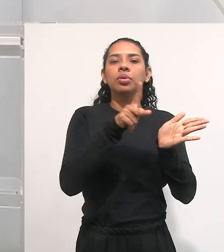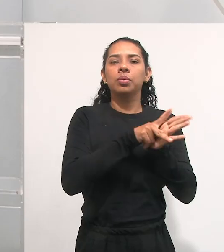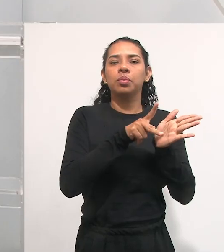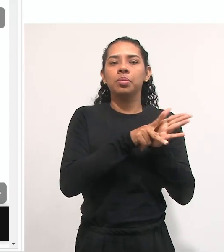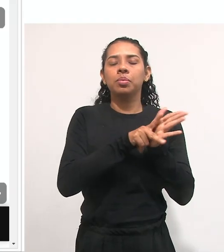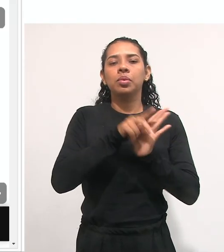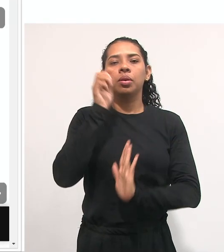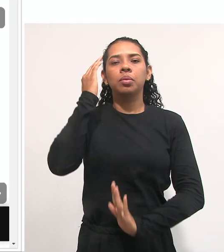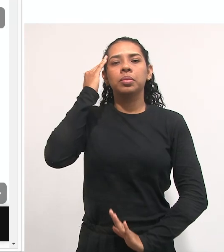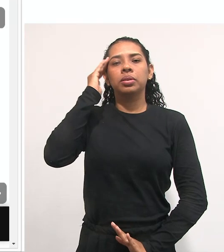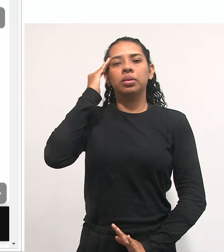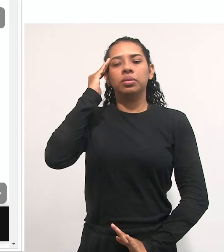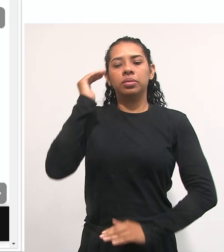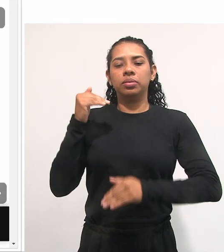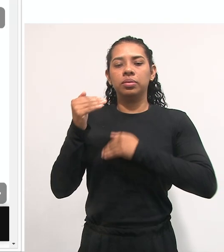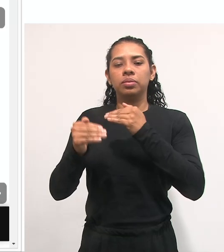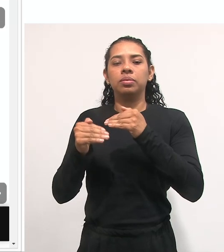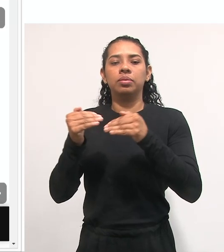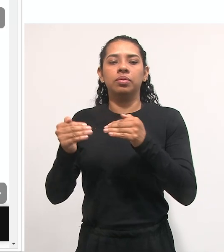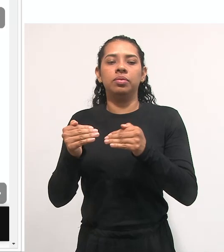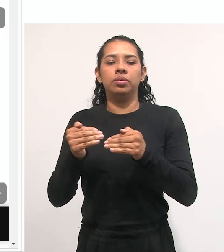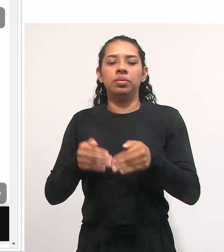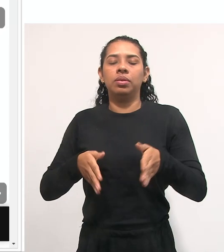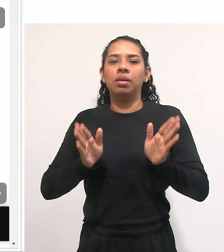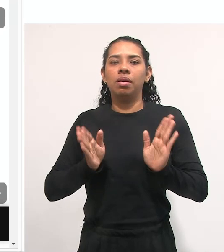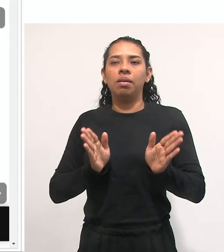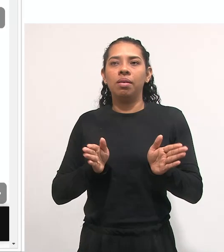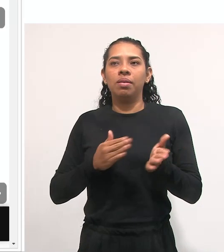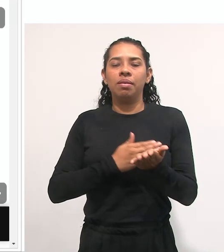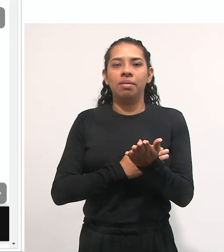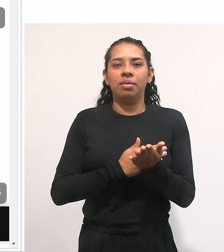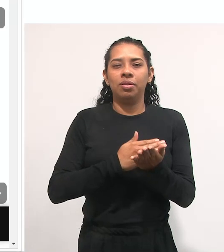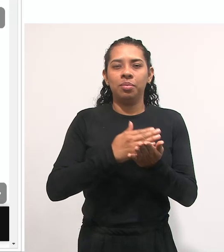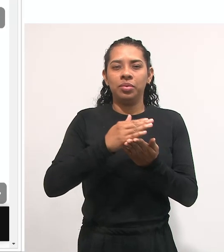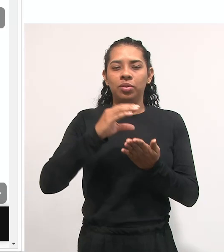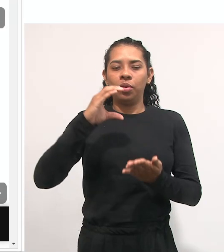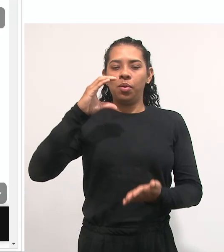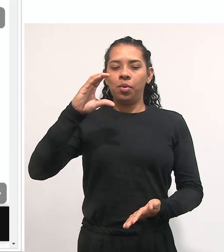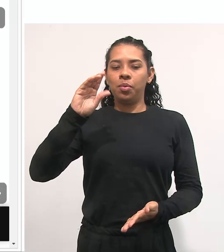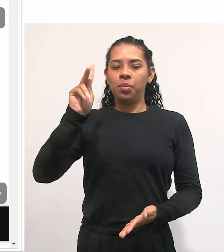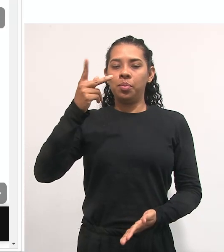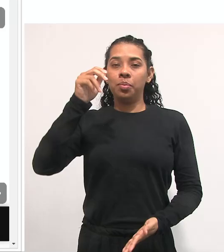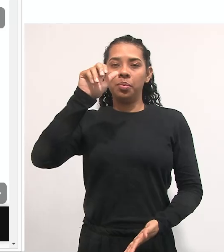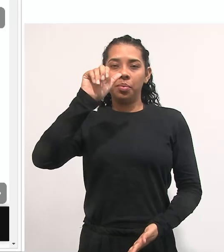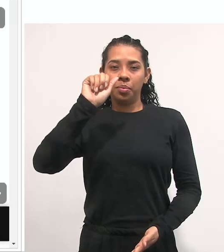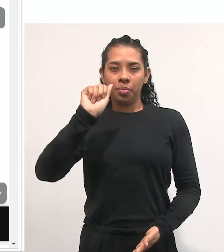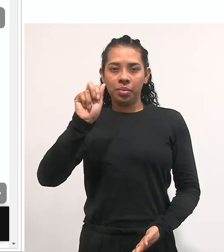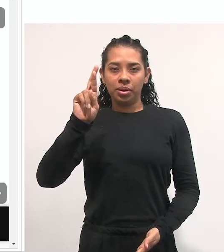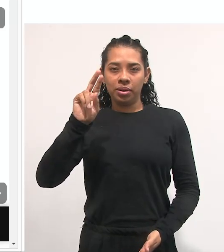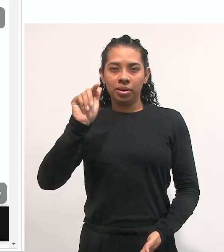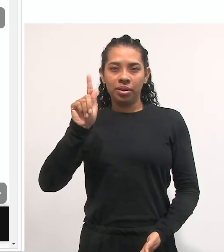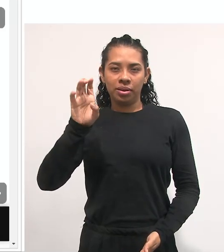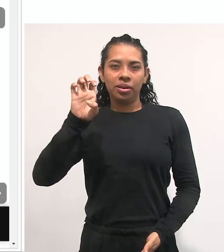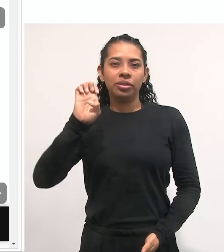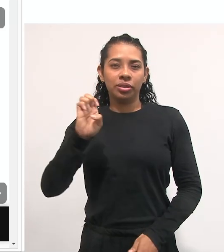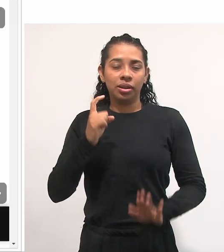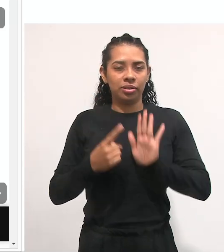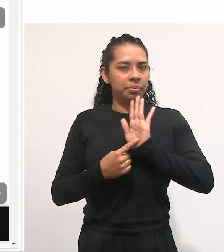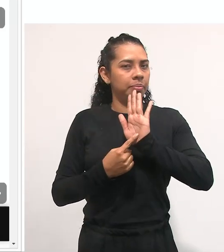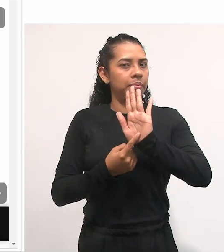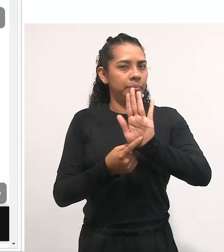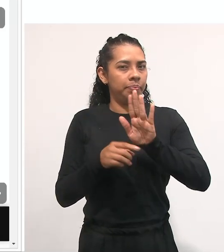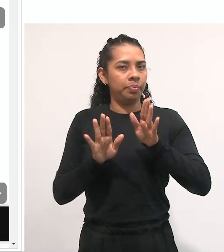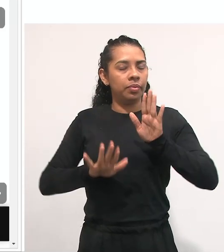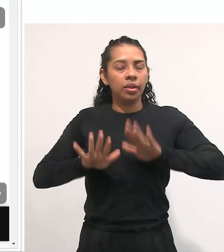a respeito desse processo. A gente começa com a charge, primeiras concepções de avaliação. Talvez você já tenha